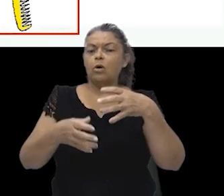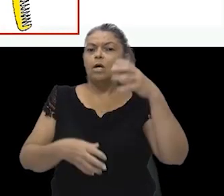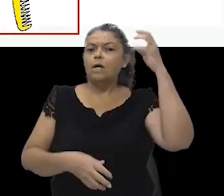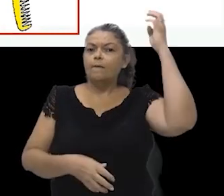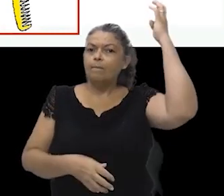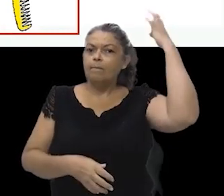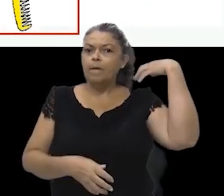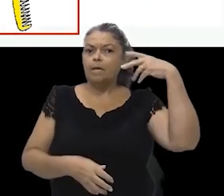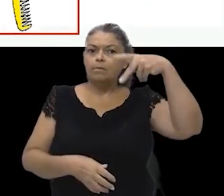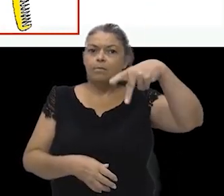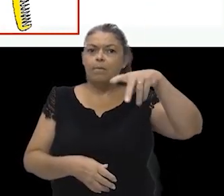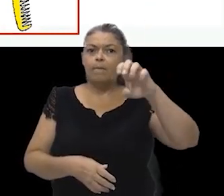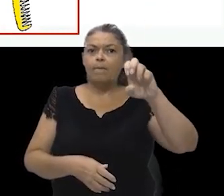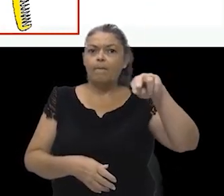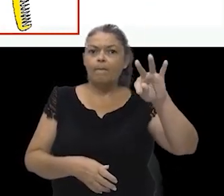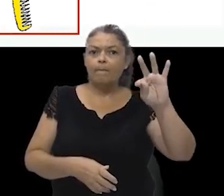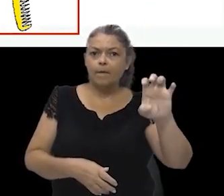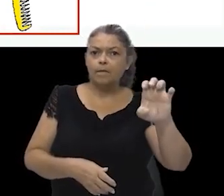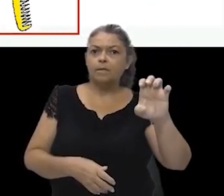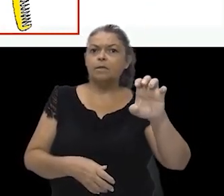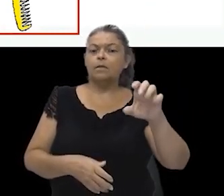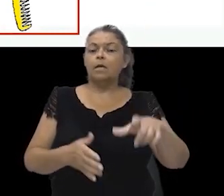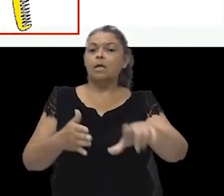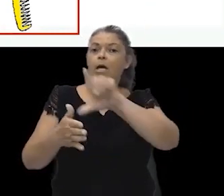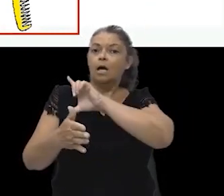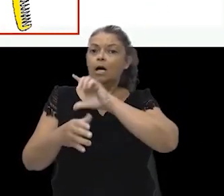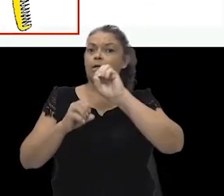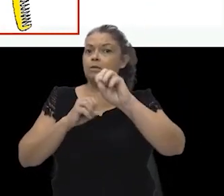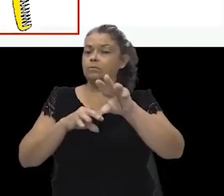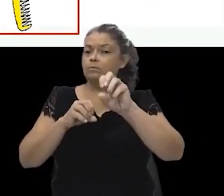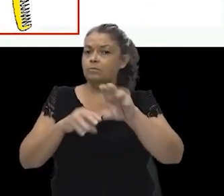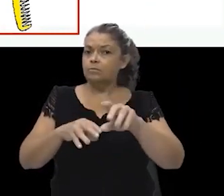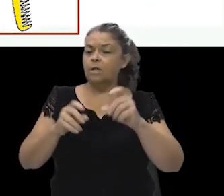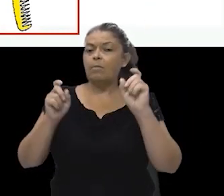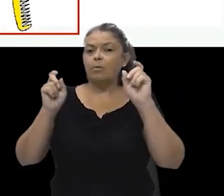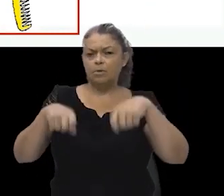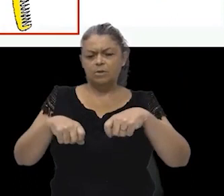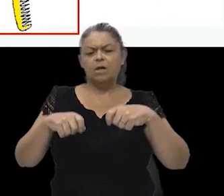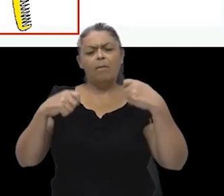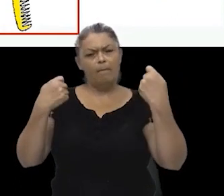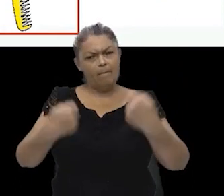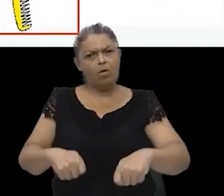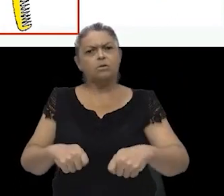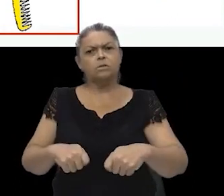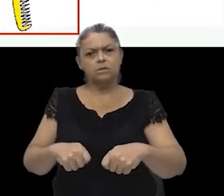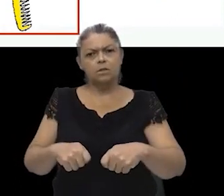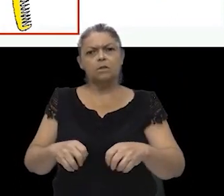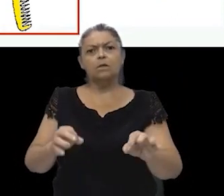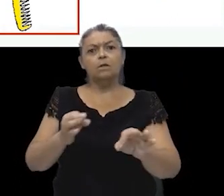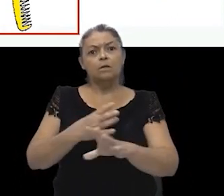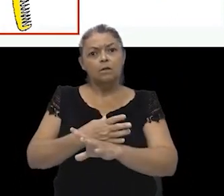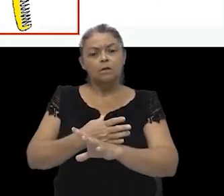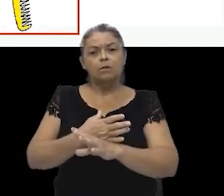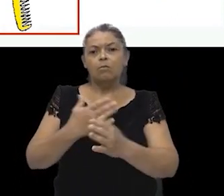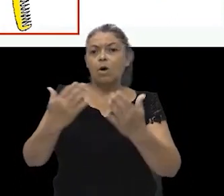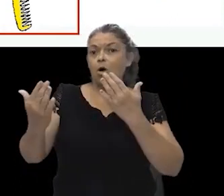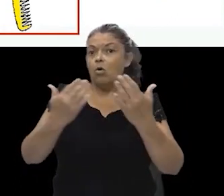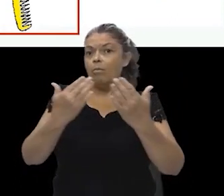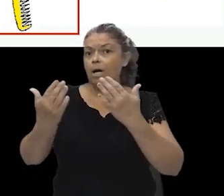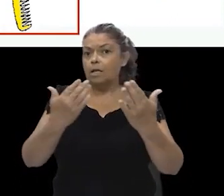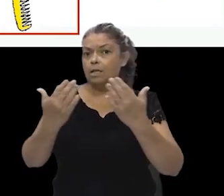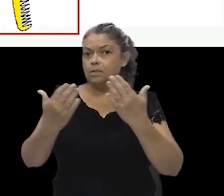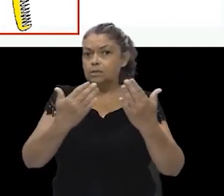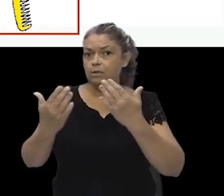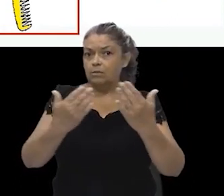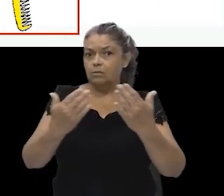vimos em aulas anteriores que a probabilidade pode ser determinada pela comparação através